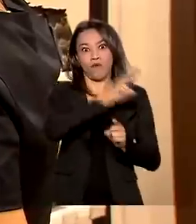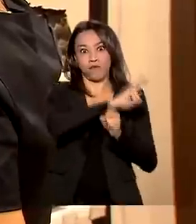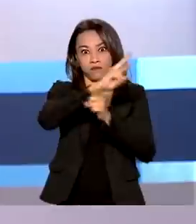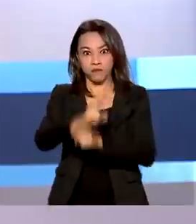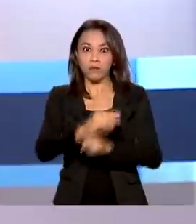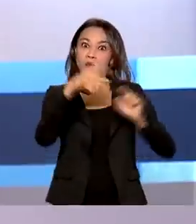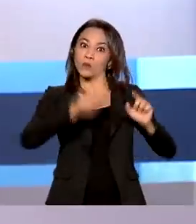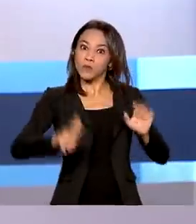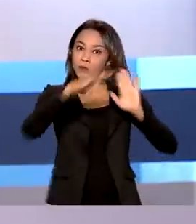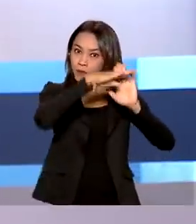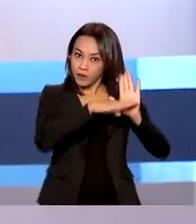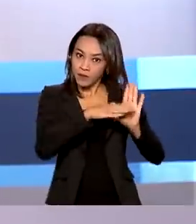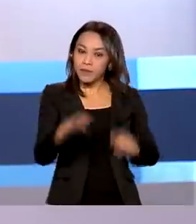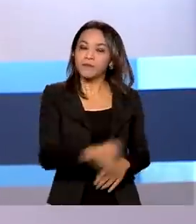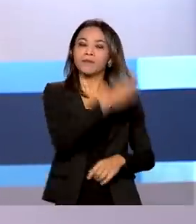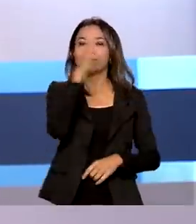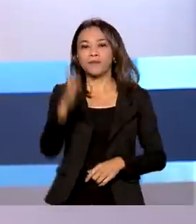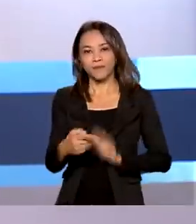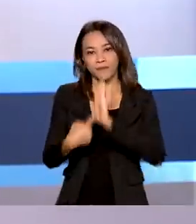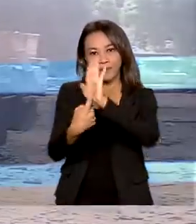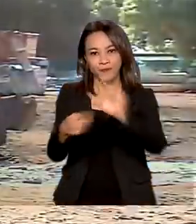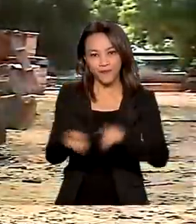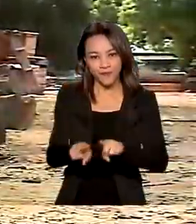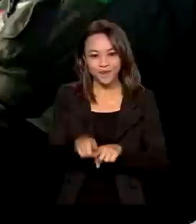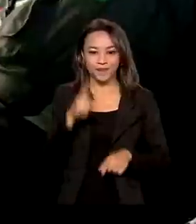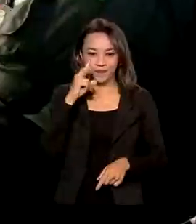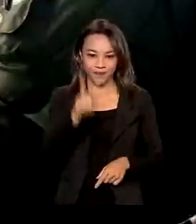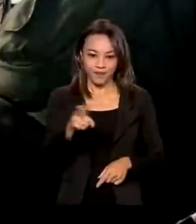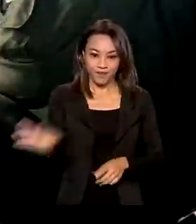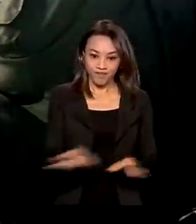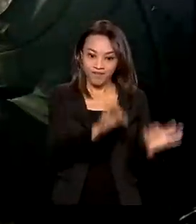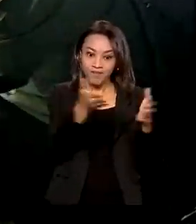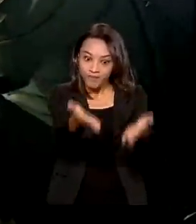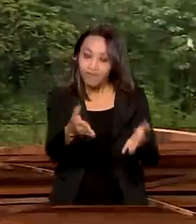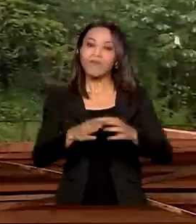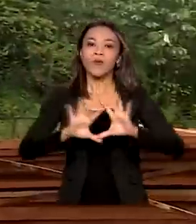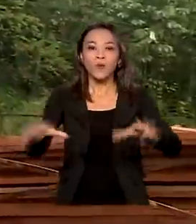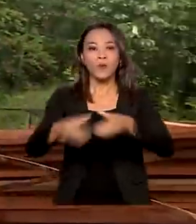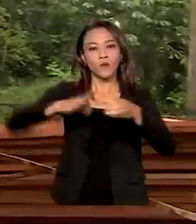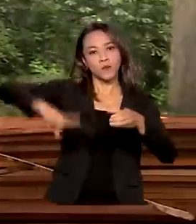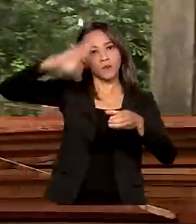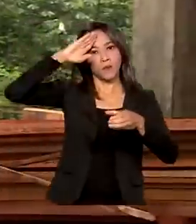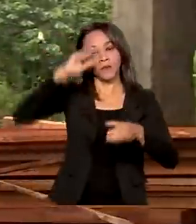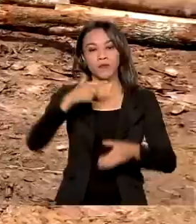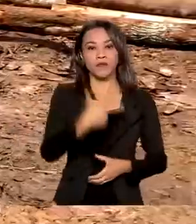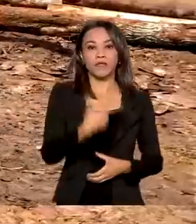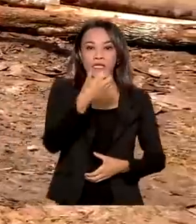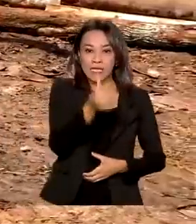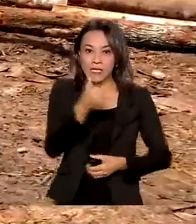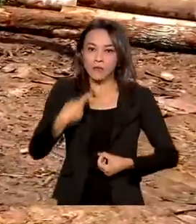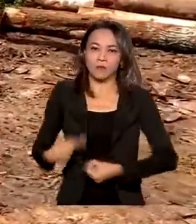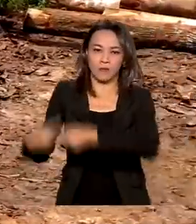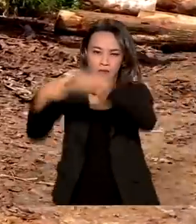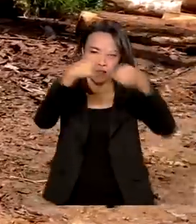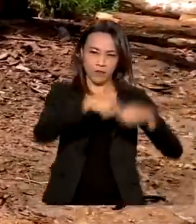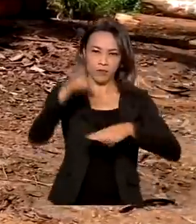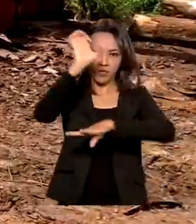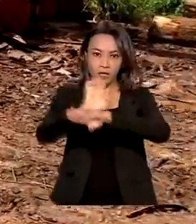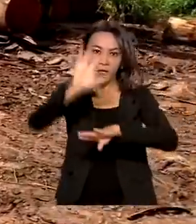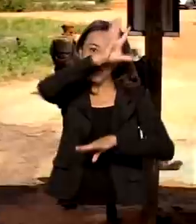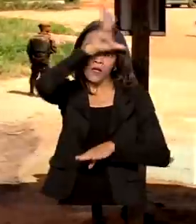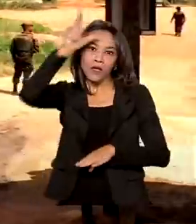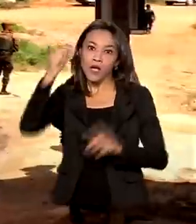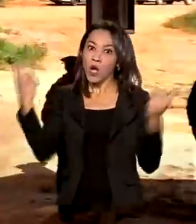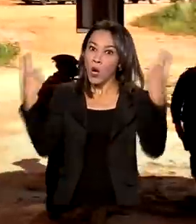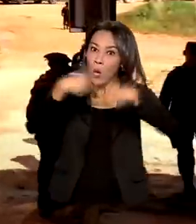Pronamp. E vamos mostrar também. Forças Armadas vão atuar em 26 municípios da Amazônia para combater